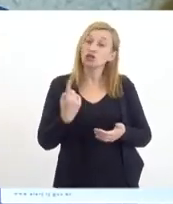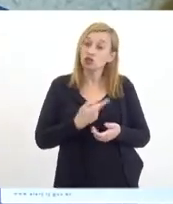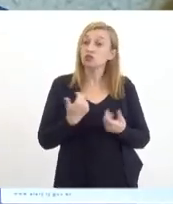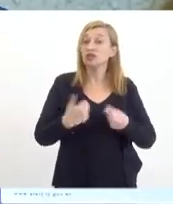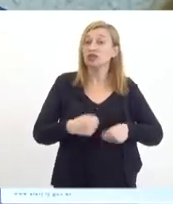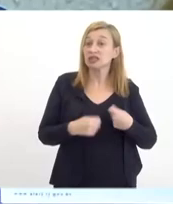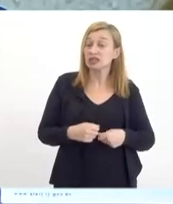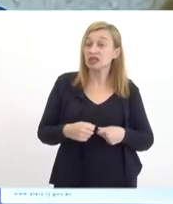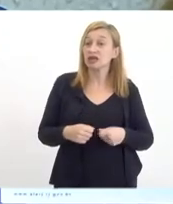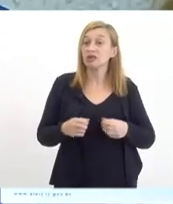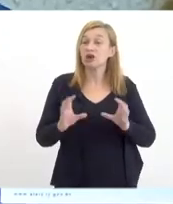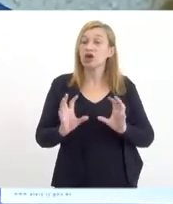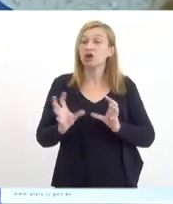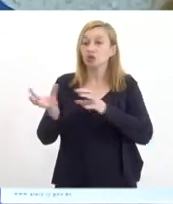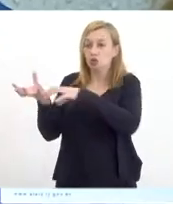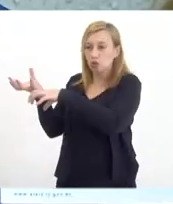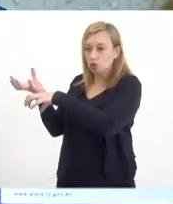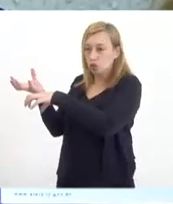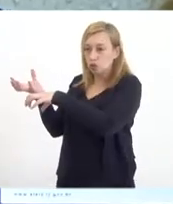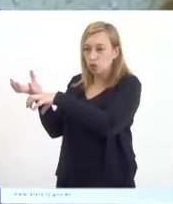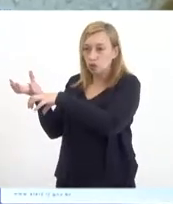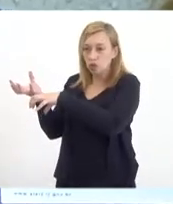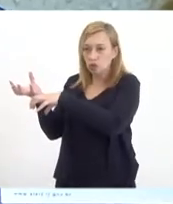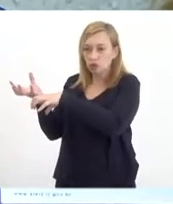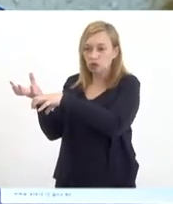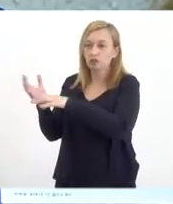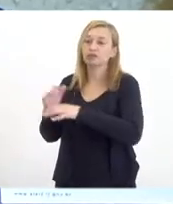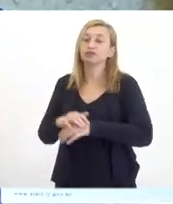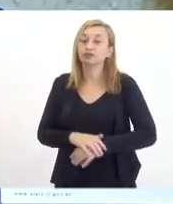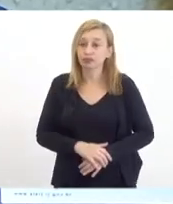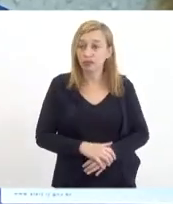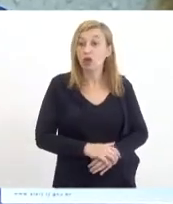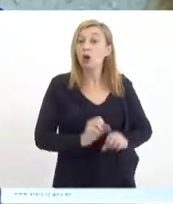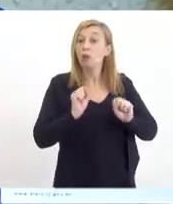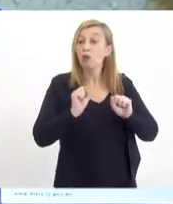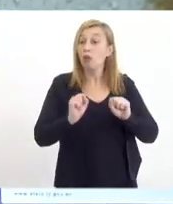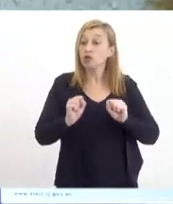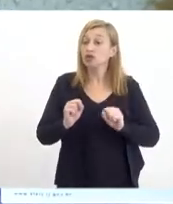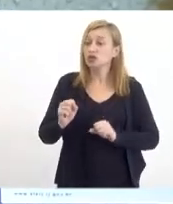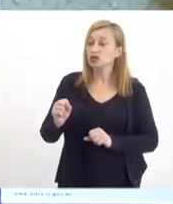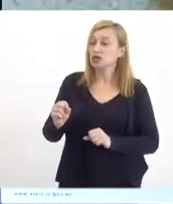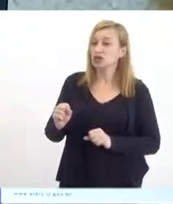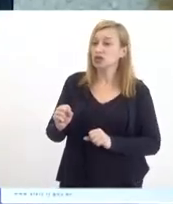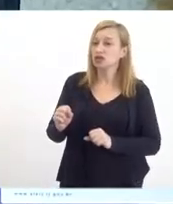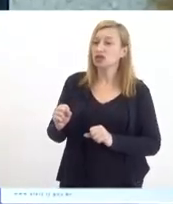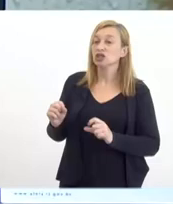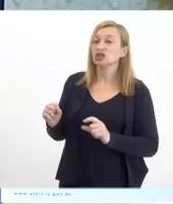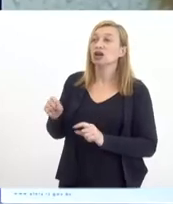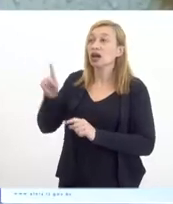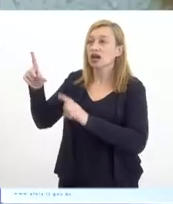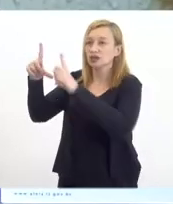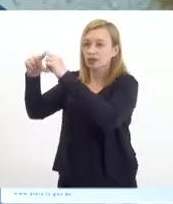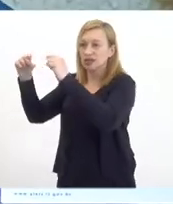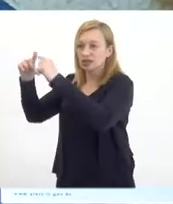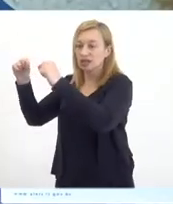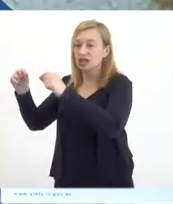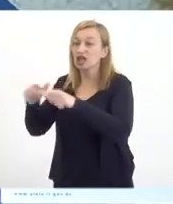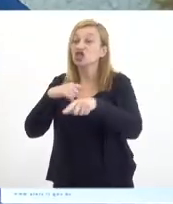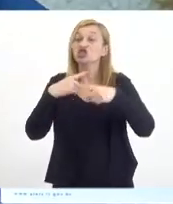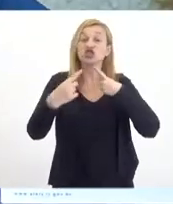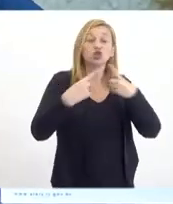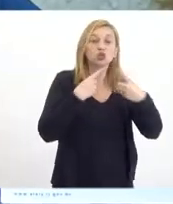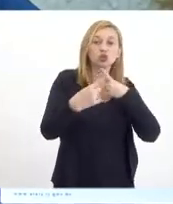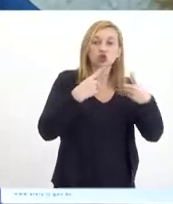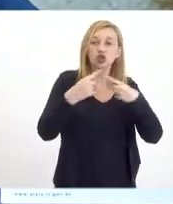é o Congresso via Senado ou Câmara que possa discutir com as bancadas dos outros estados uma